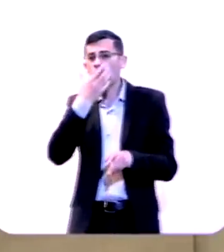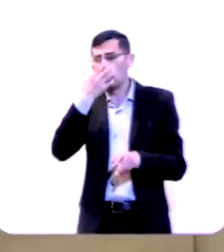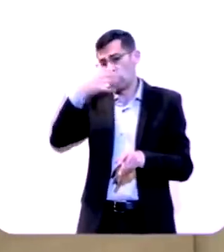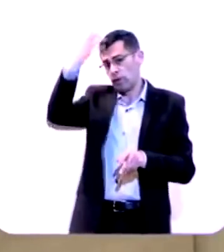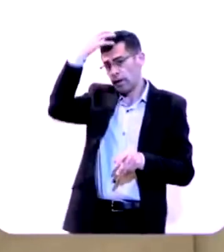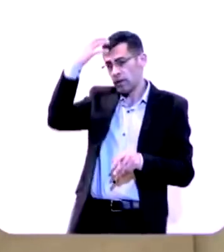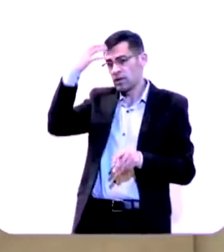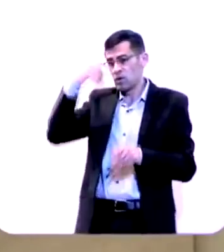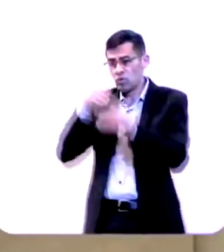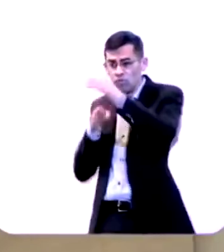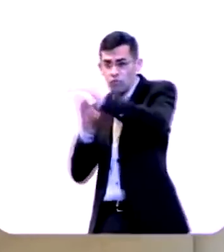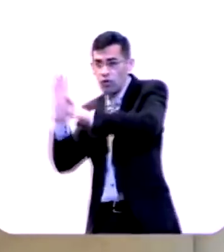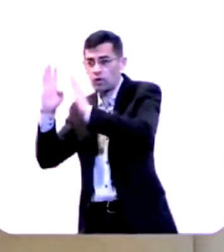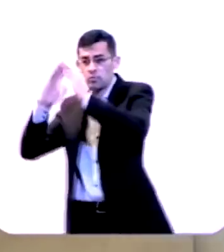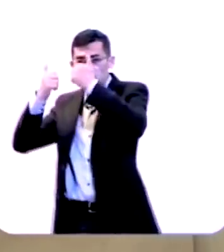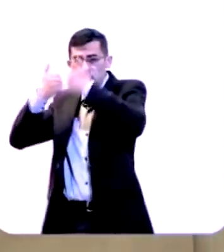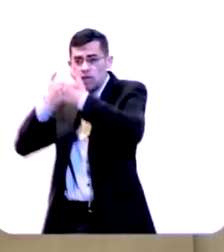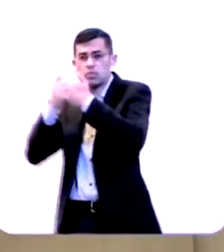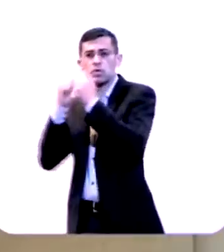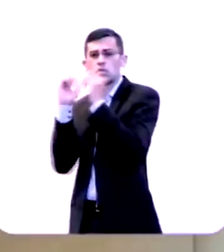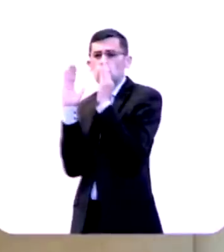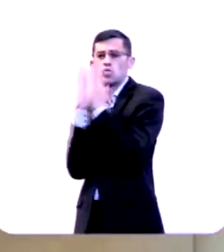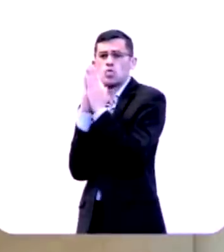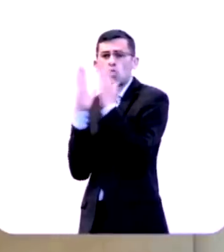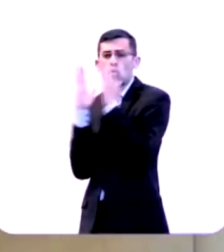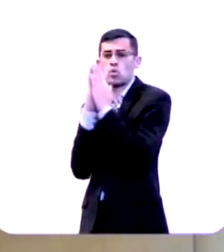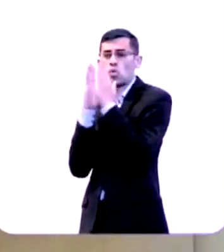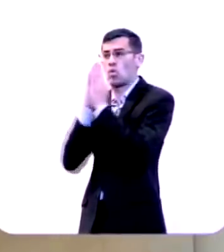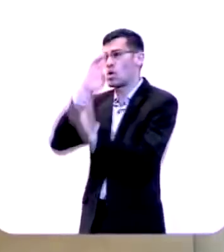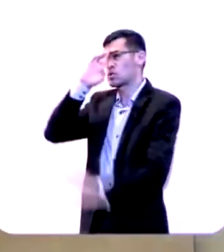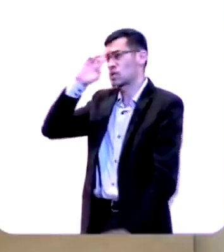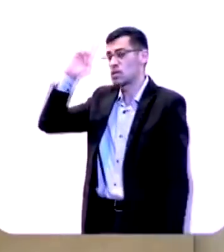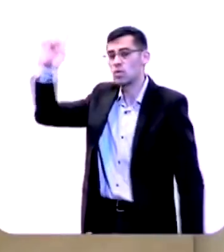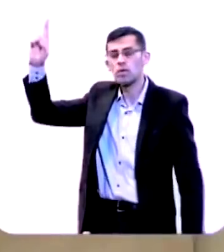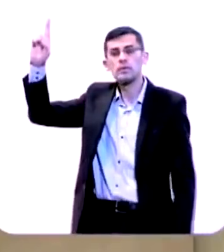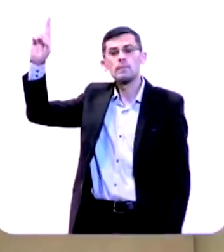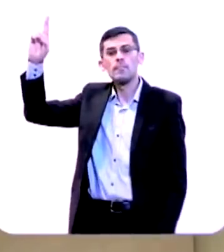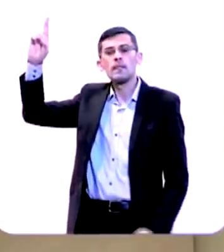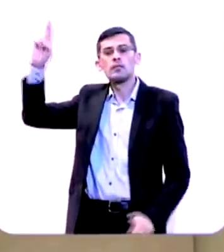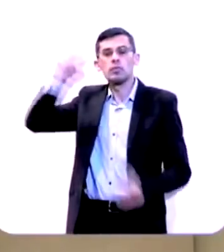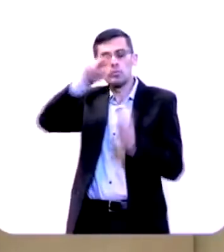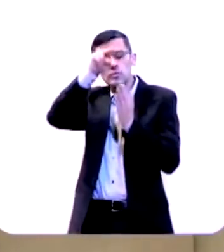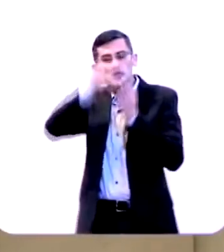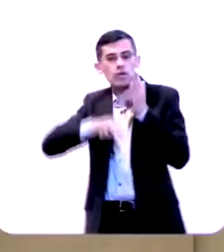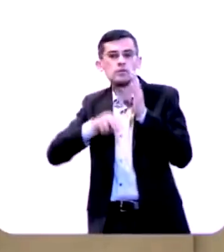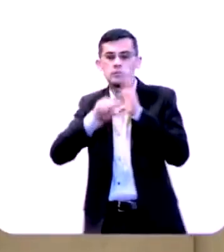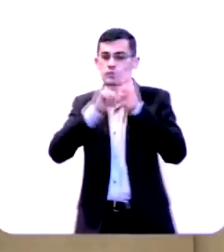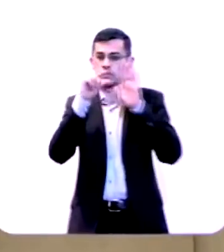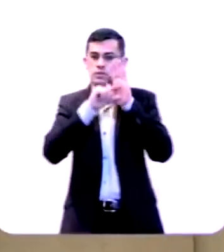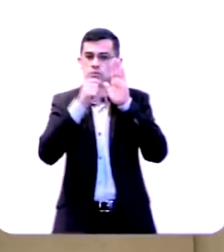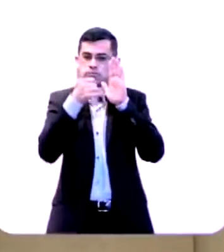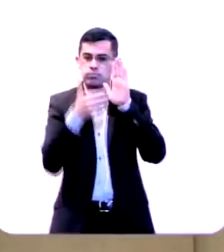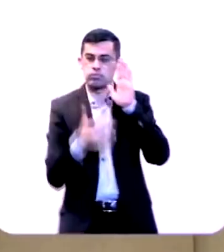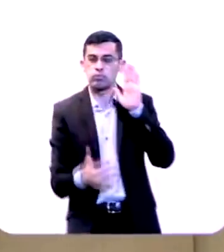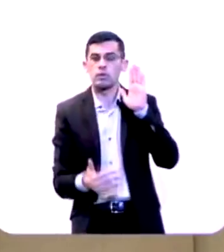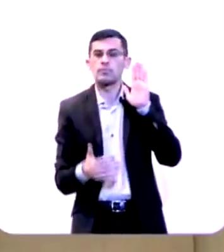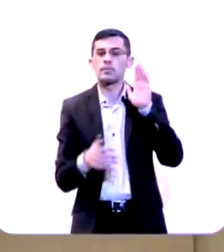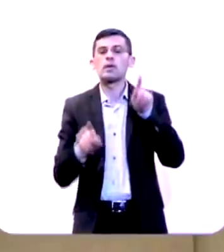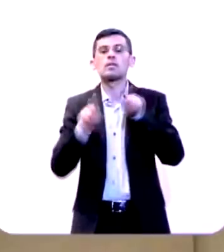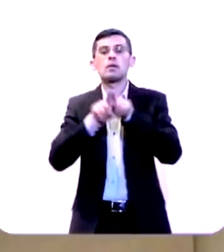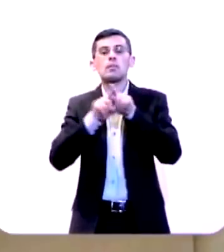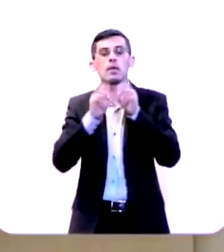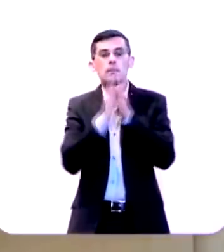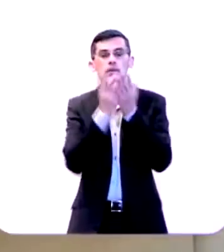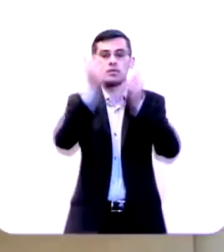templo e orou ao Senhor e nós vamos ouvir os ecos dessa oração nos primeiros versículos que nós lemos e ainda